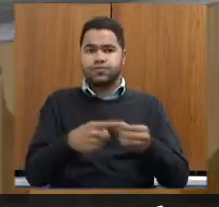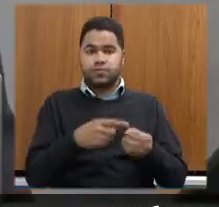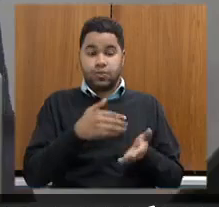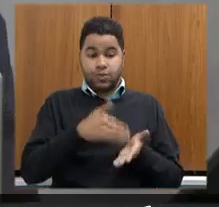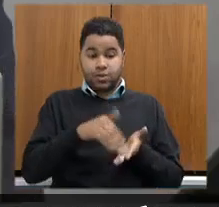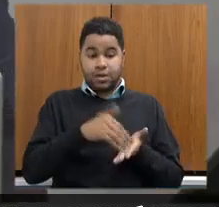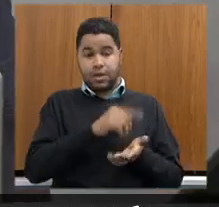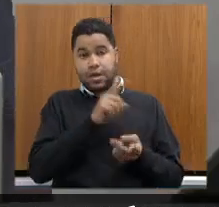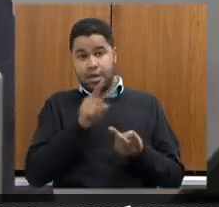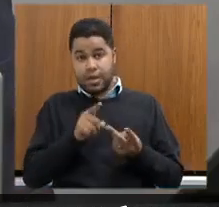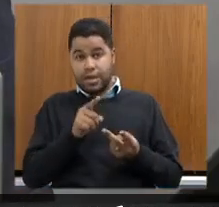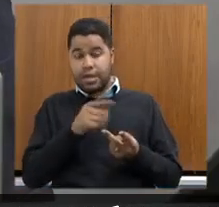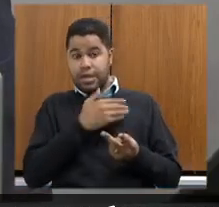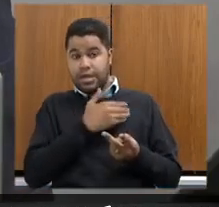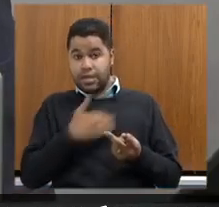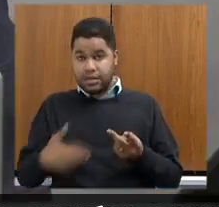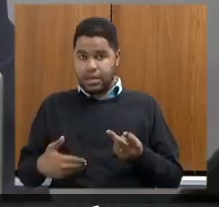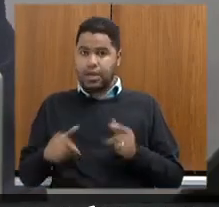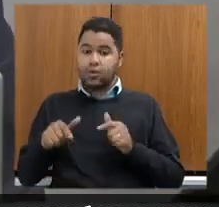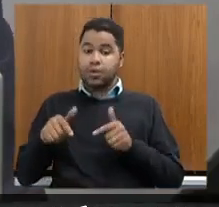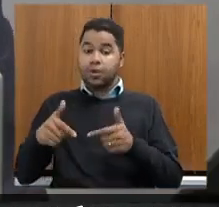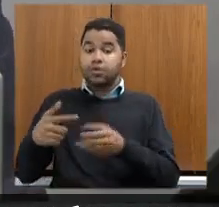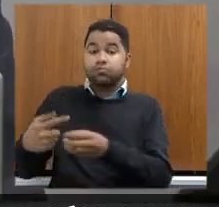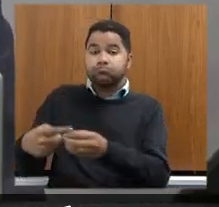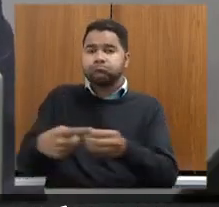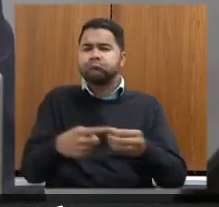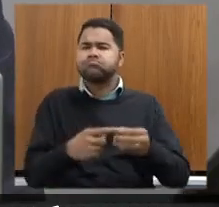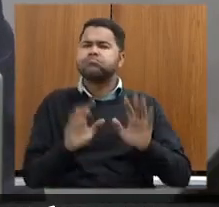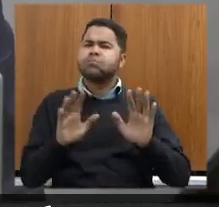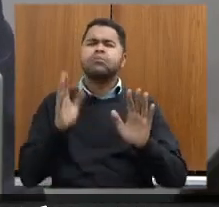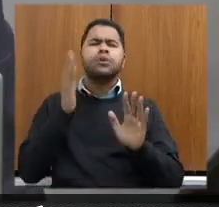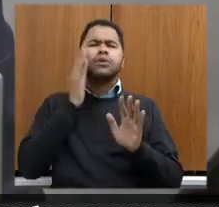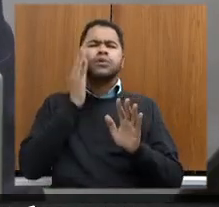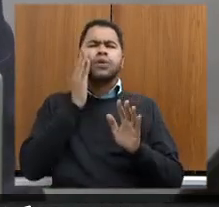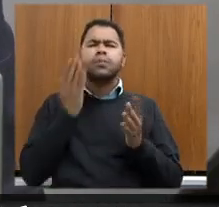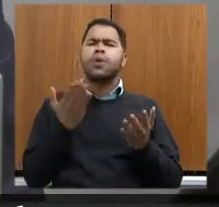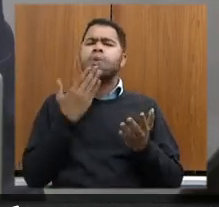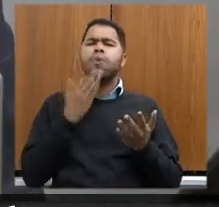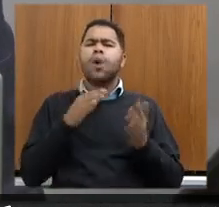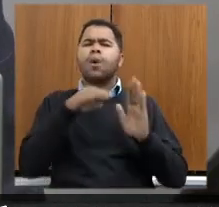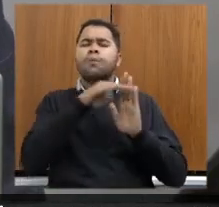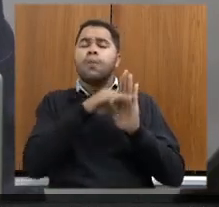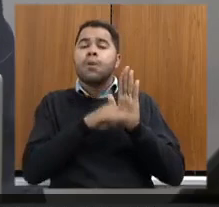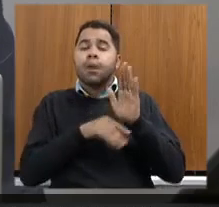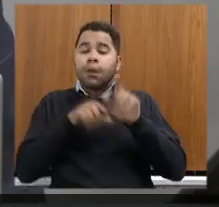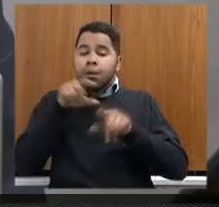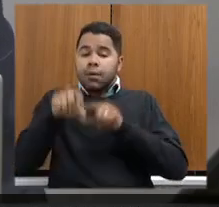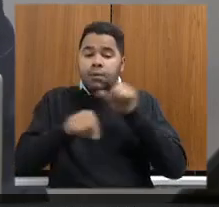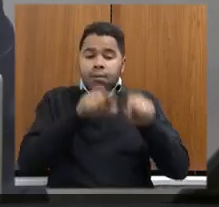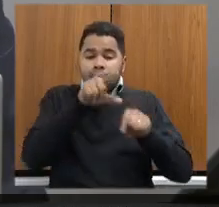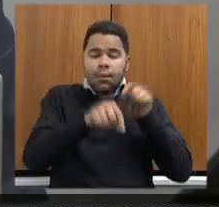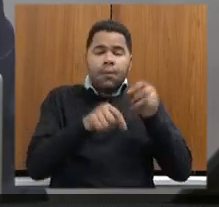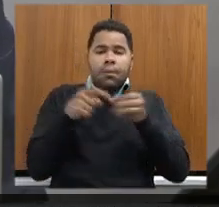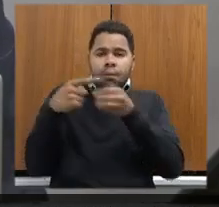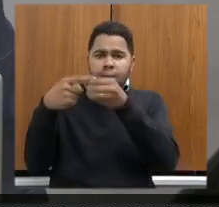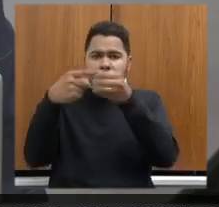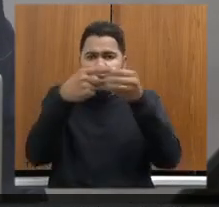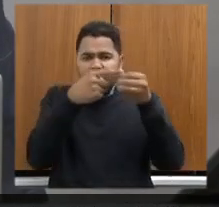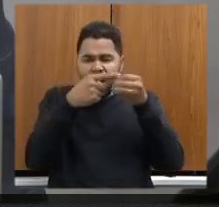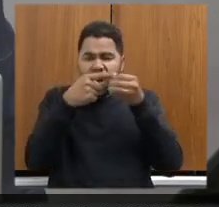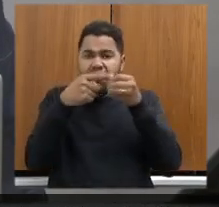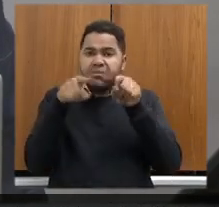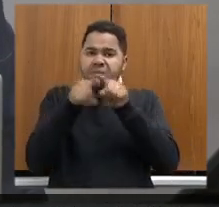de Estado, ela faz a doação de municípios, eu queria entender quais foram os critérios para a escolha desses municípios e também